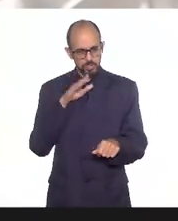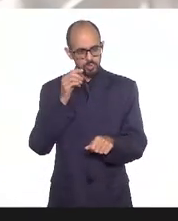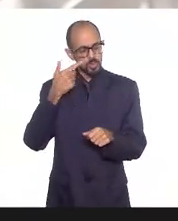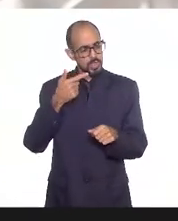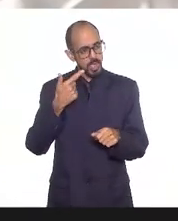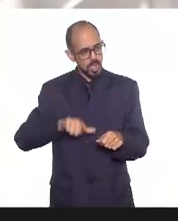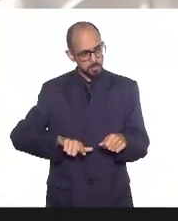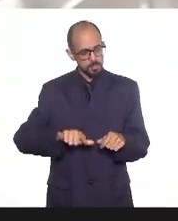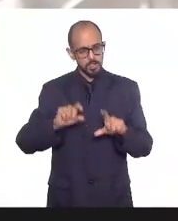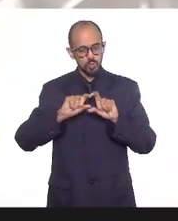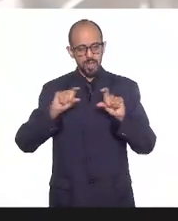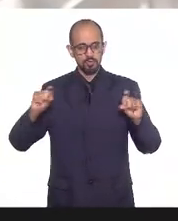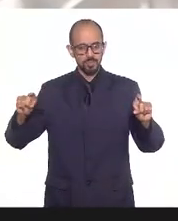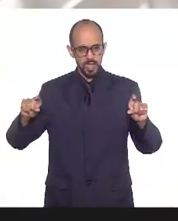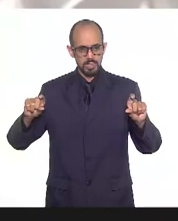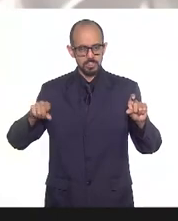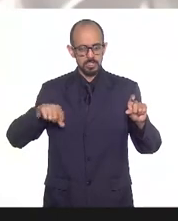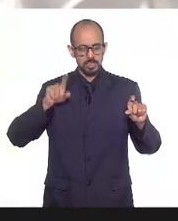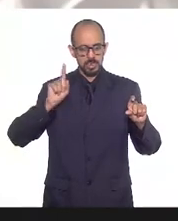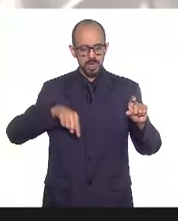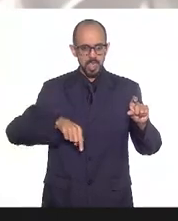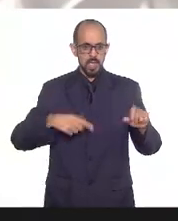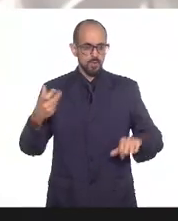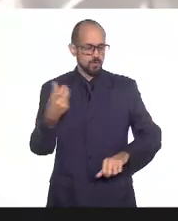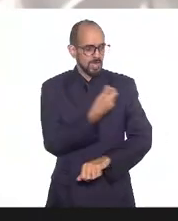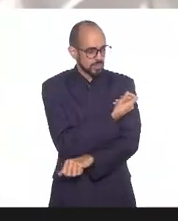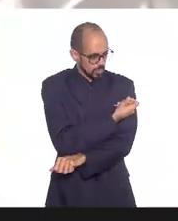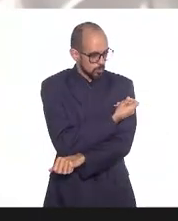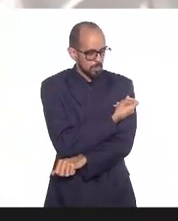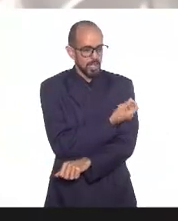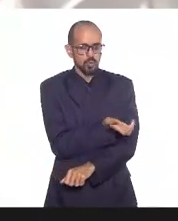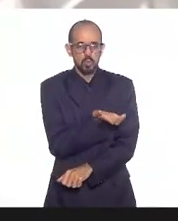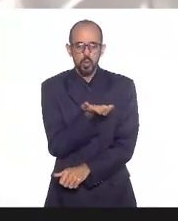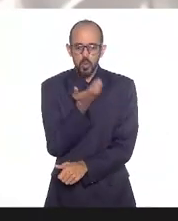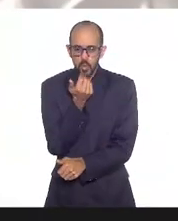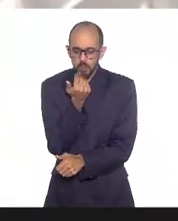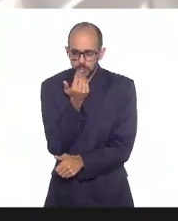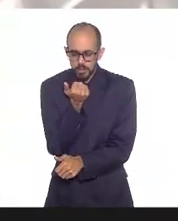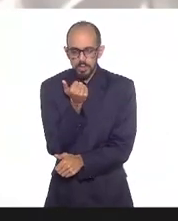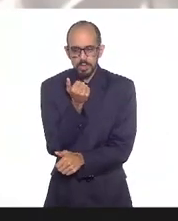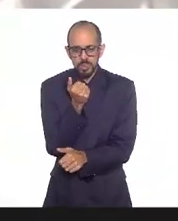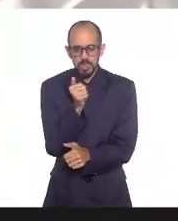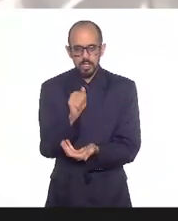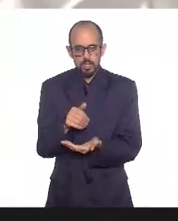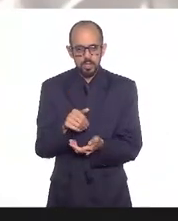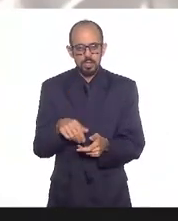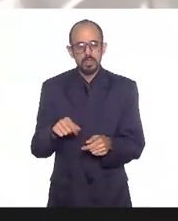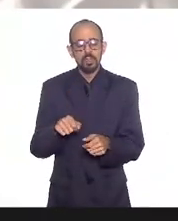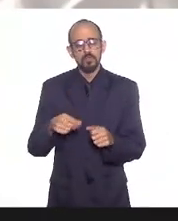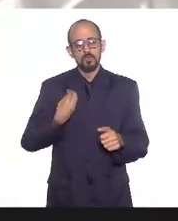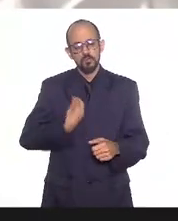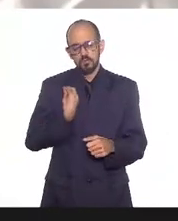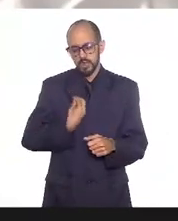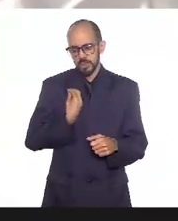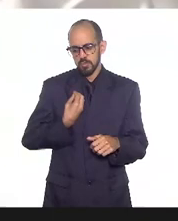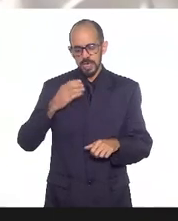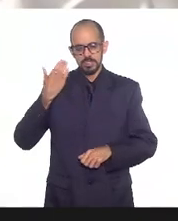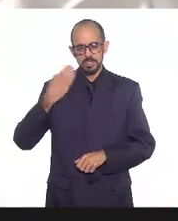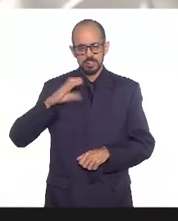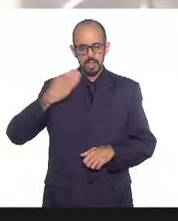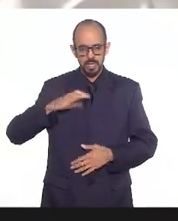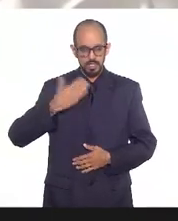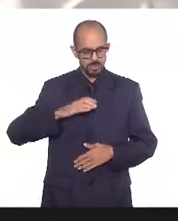Alexandre vacina no prato vacina no braço comida no prato viva a ciência viva aqui